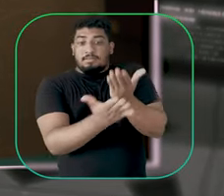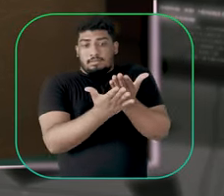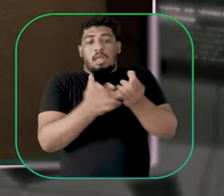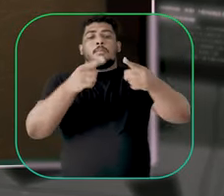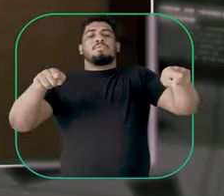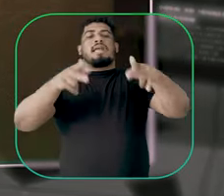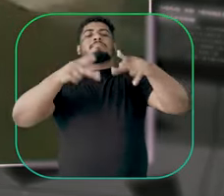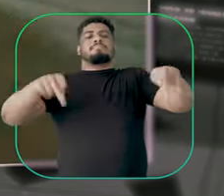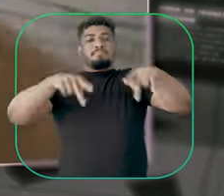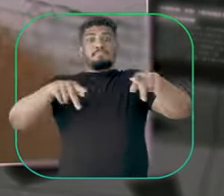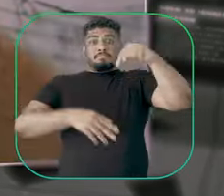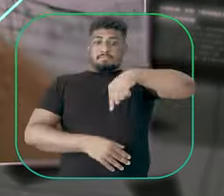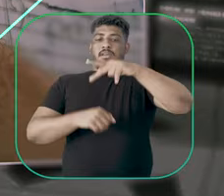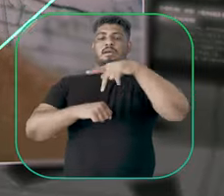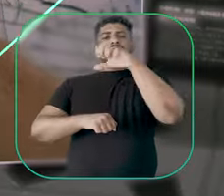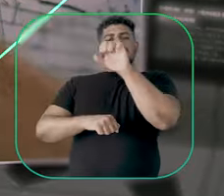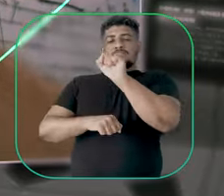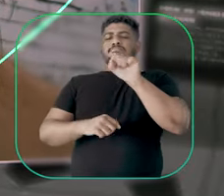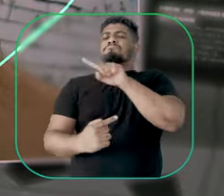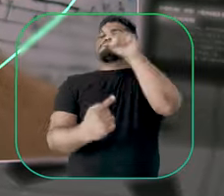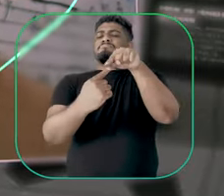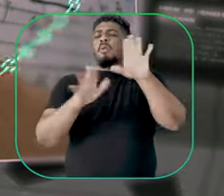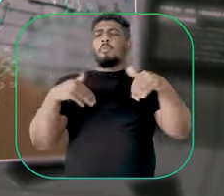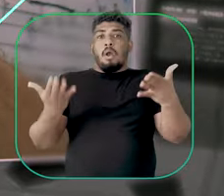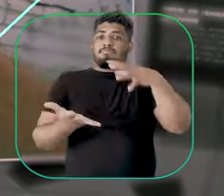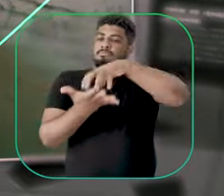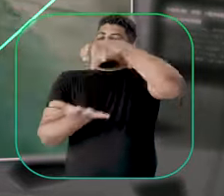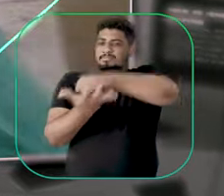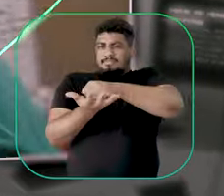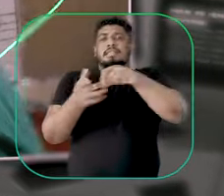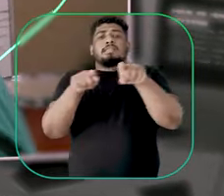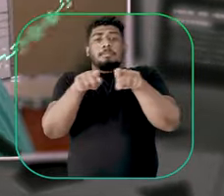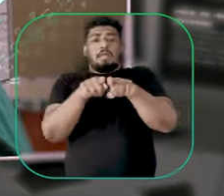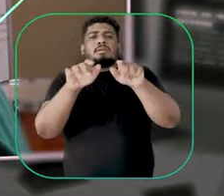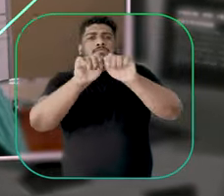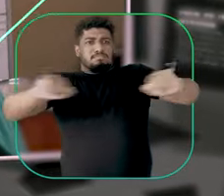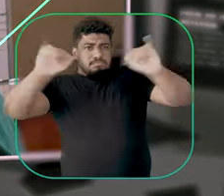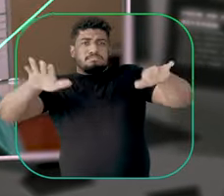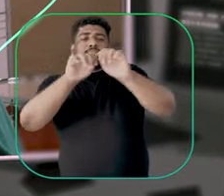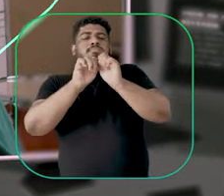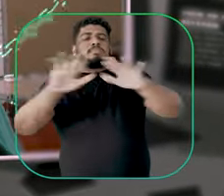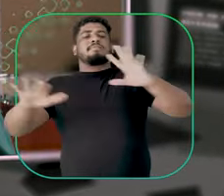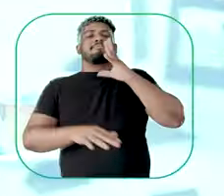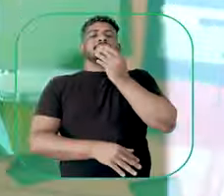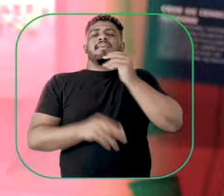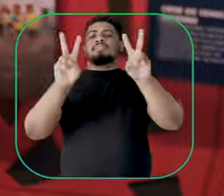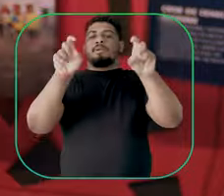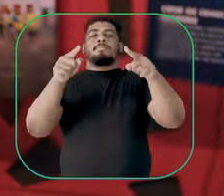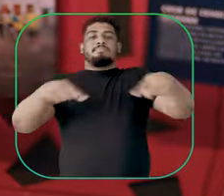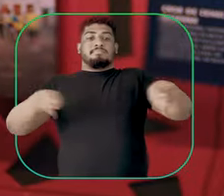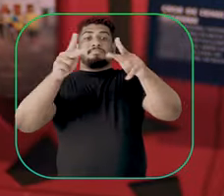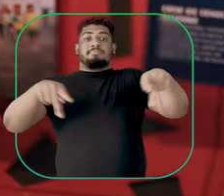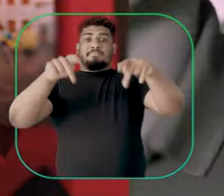popular. E a nossa pós surge com o objetivo de registrar, sistematizar e difundir o conhecimento acerca da música